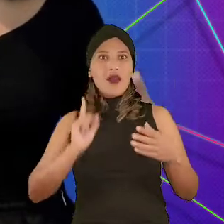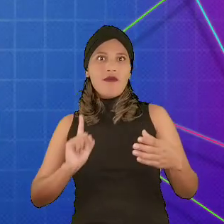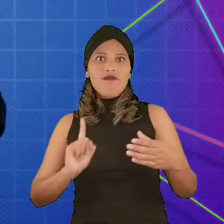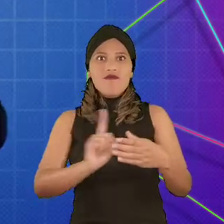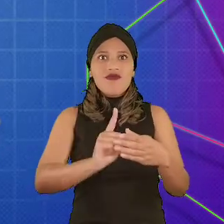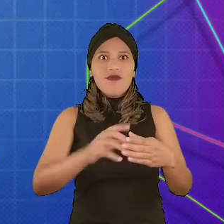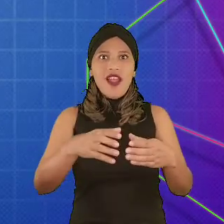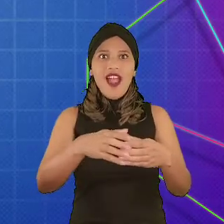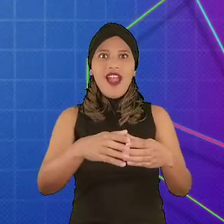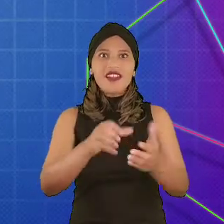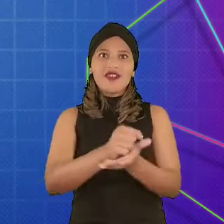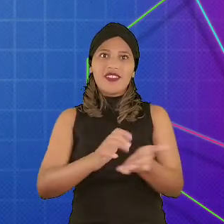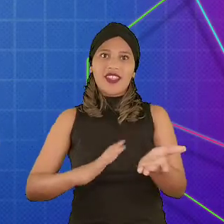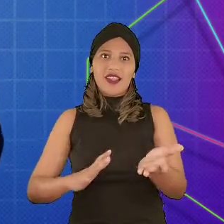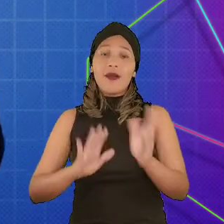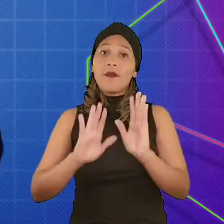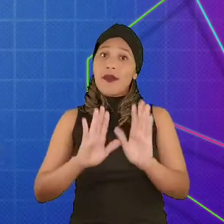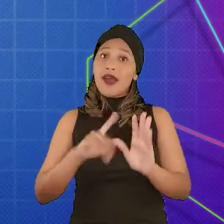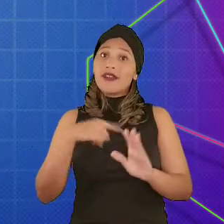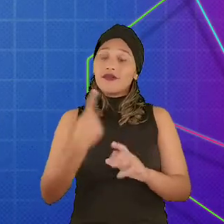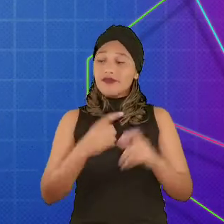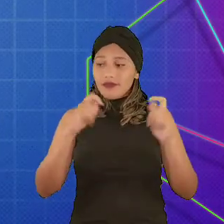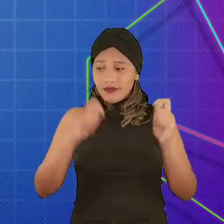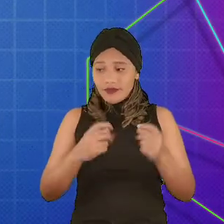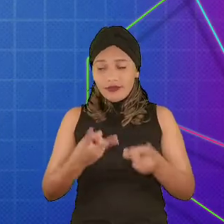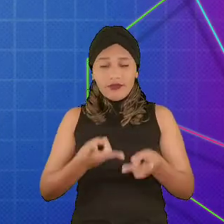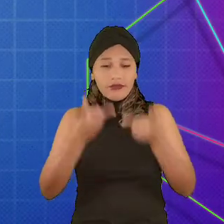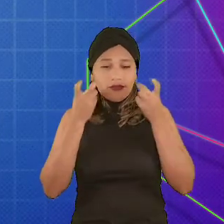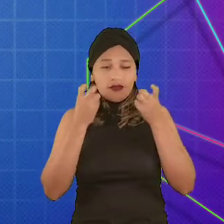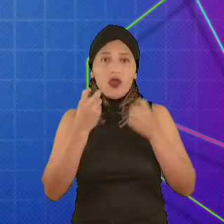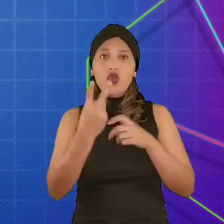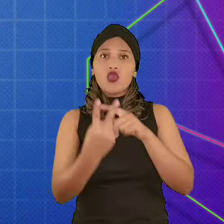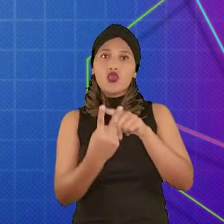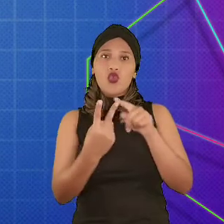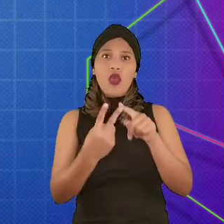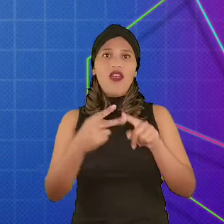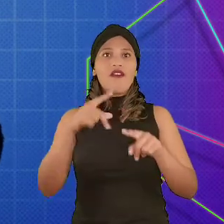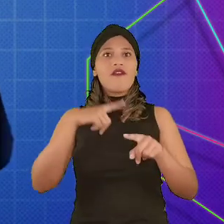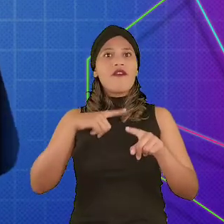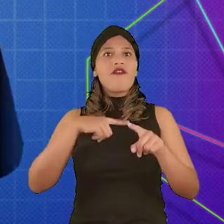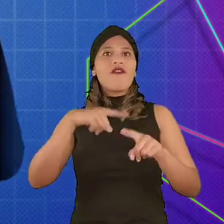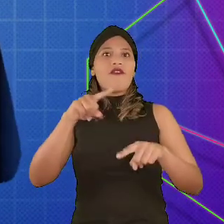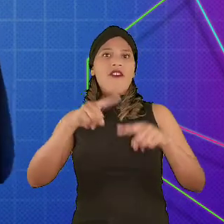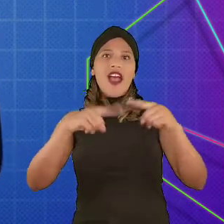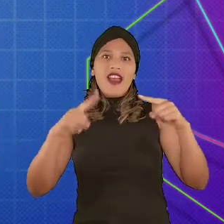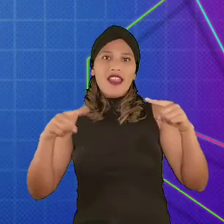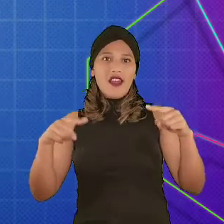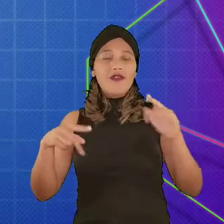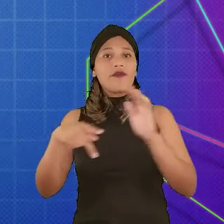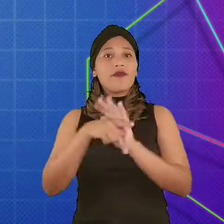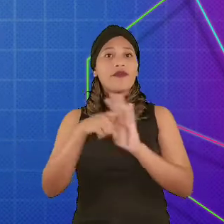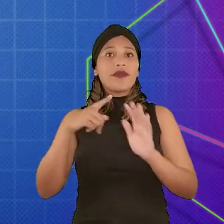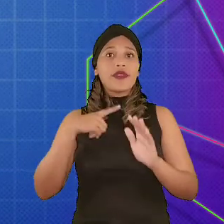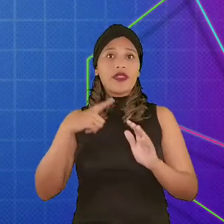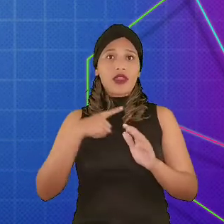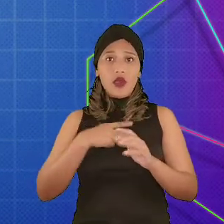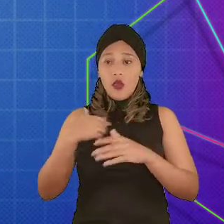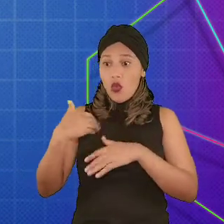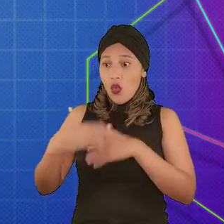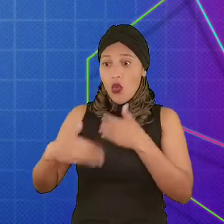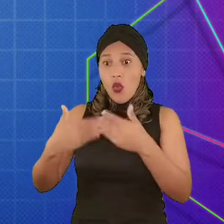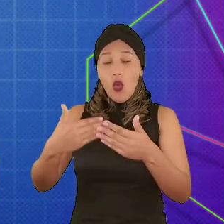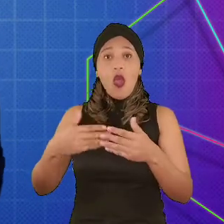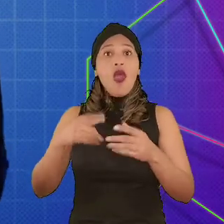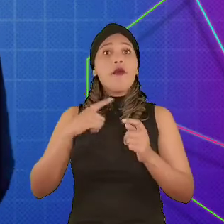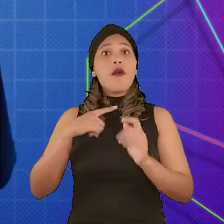fazendo. Mas a gente pode perceber duas principais variáveis nisso tudo. O estado de fluxo depende